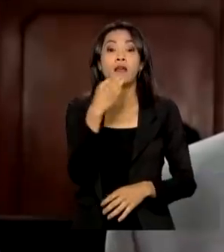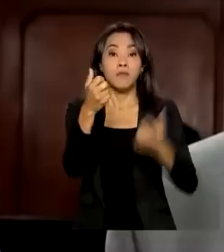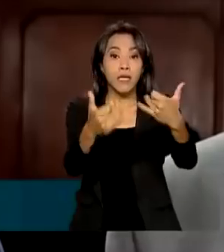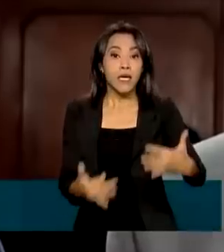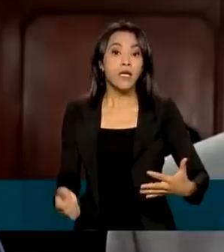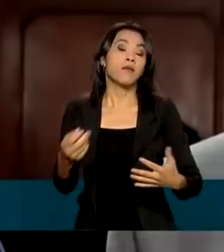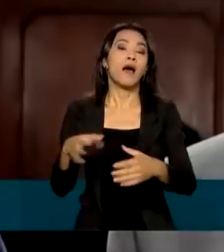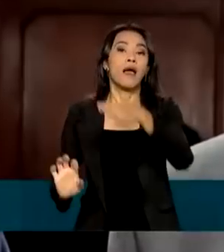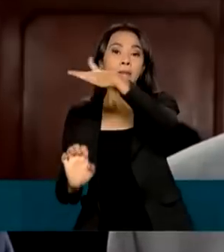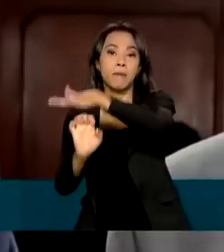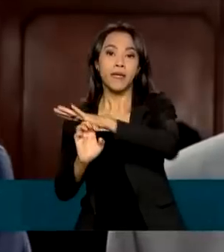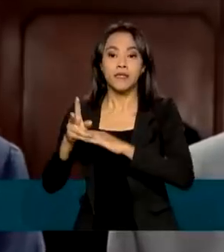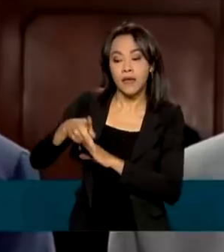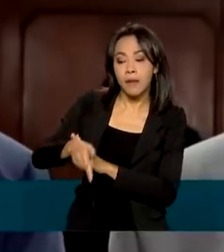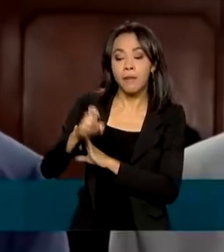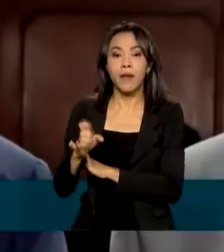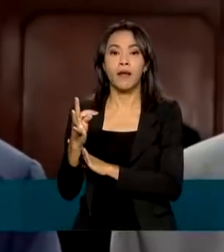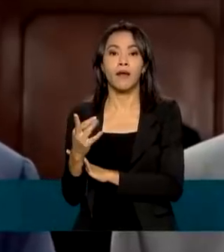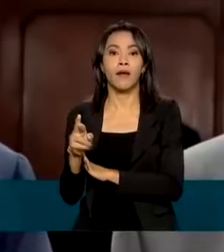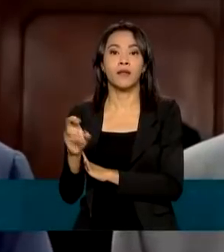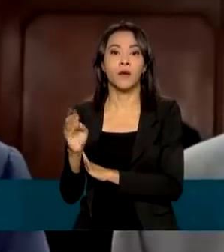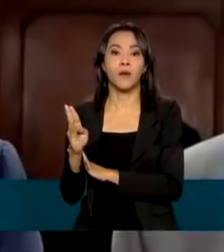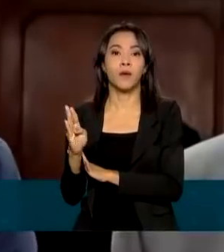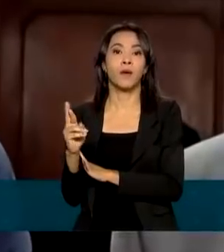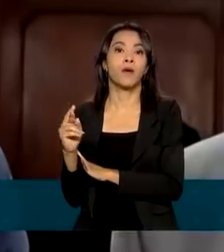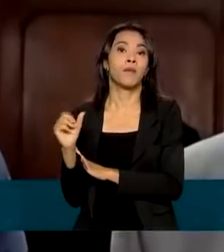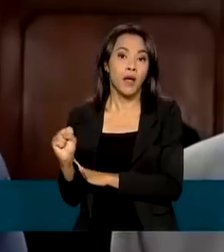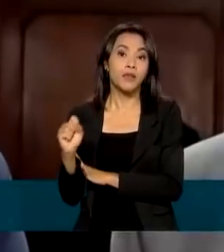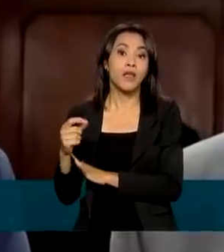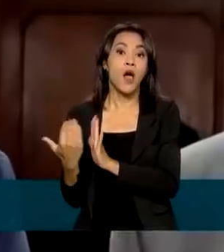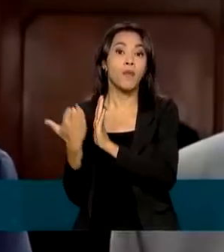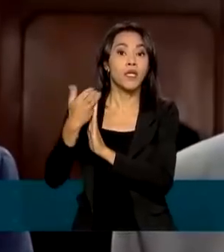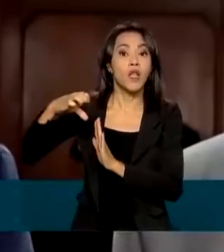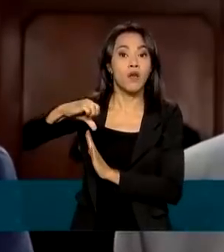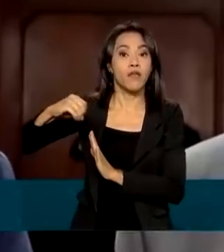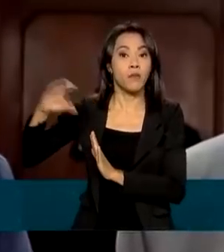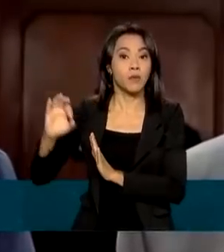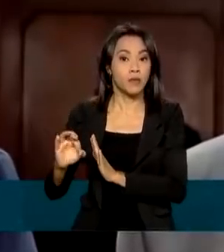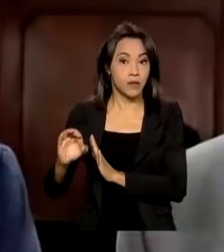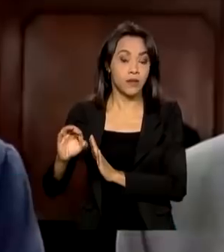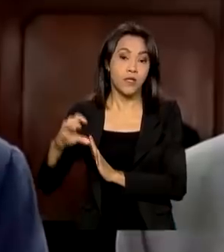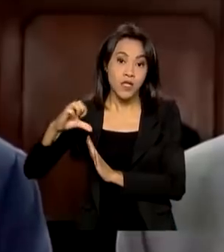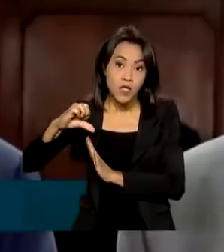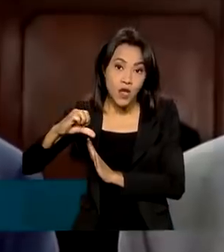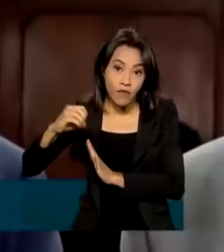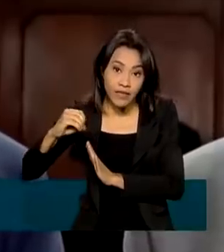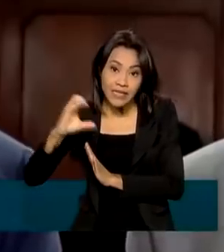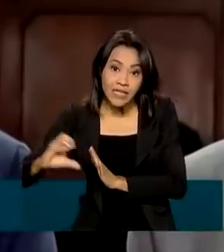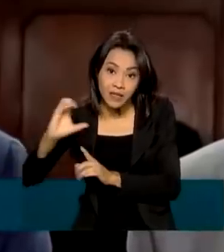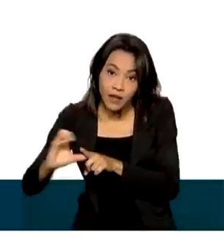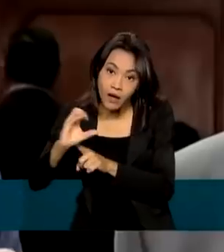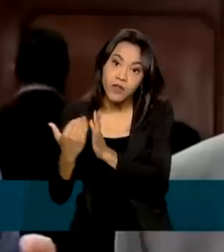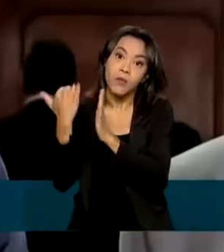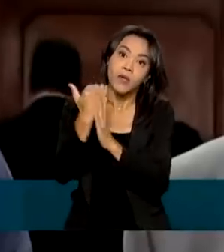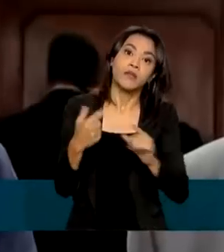90 centavos o diesel, só que o governo federal corta 33 centavos, que é o imposto sobre o